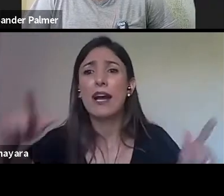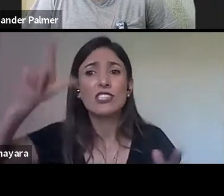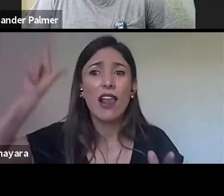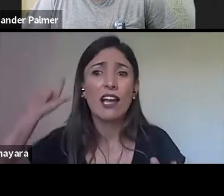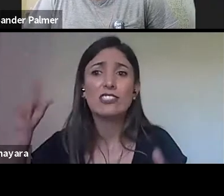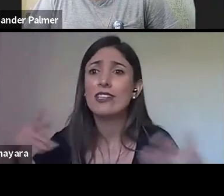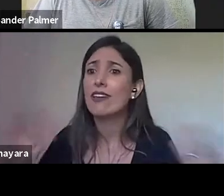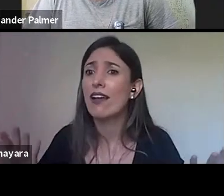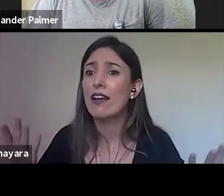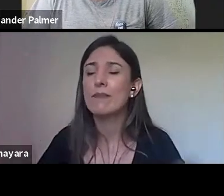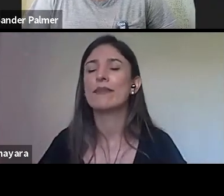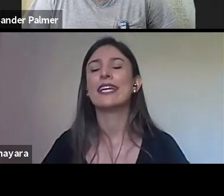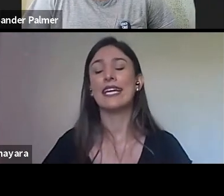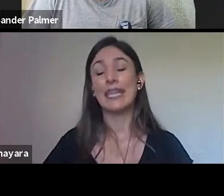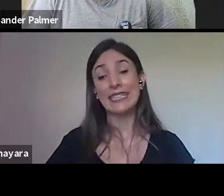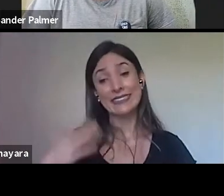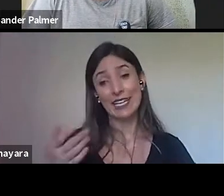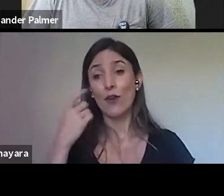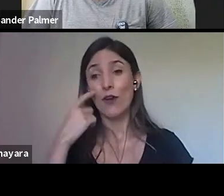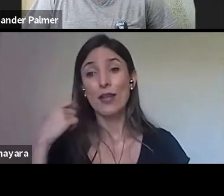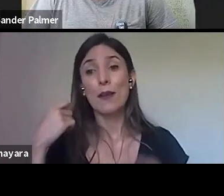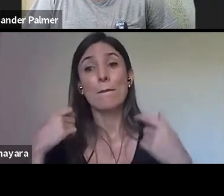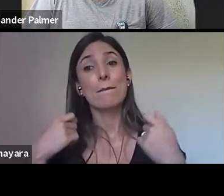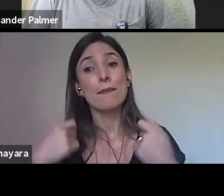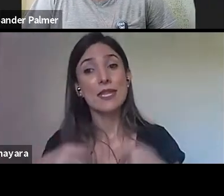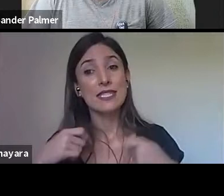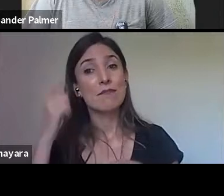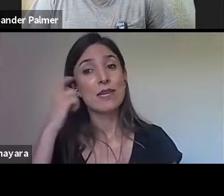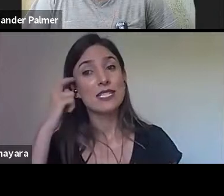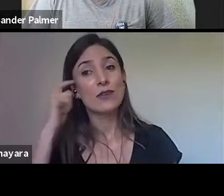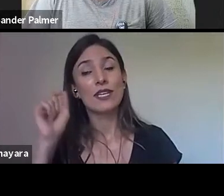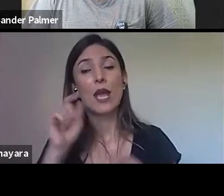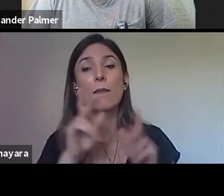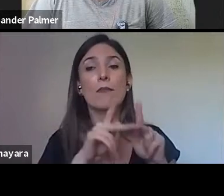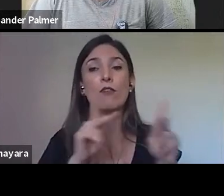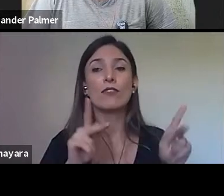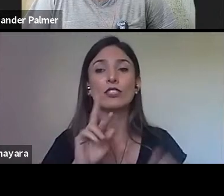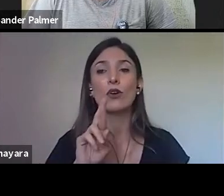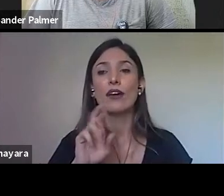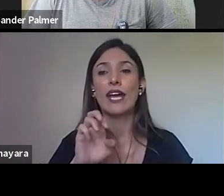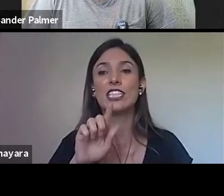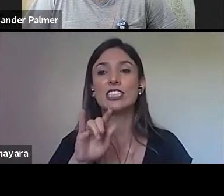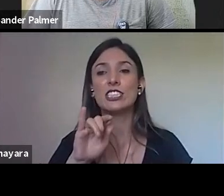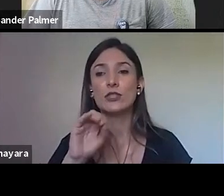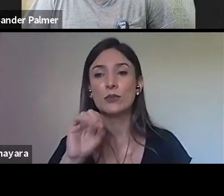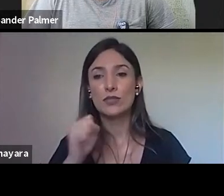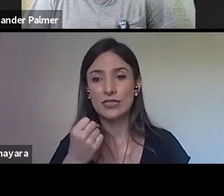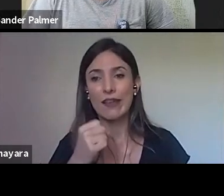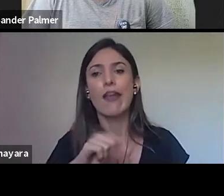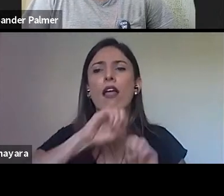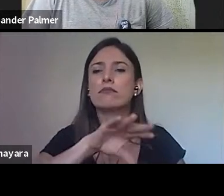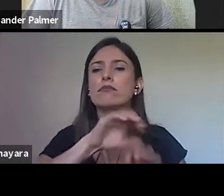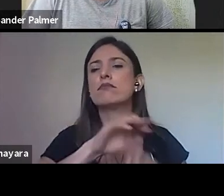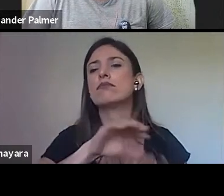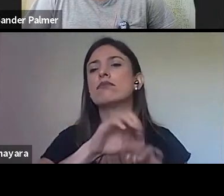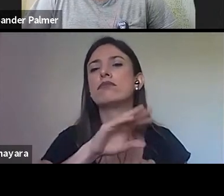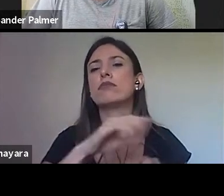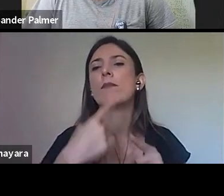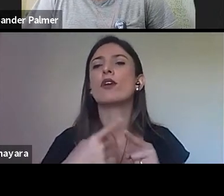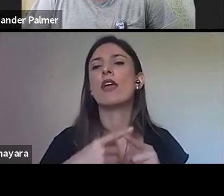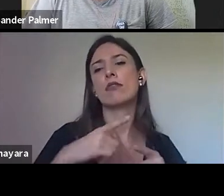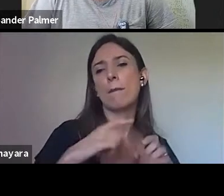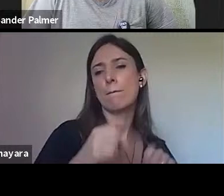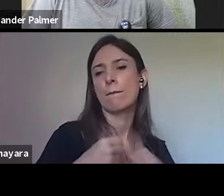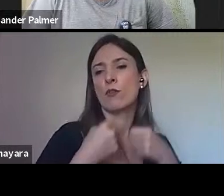tem que entrar em professores rédeos que desciam a sua função por conta também dos poderes, do poder que ele tinha junto